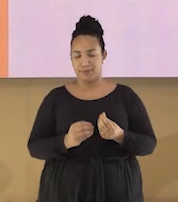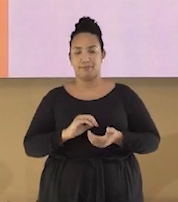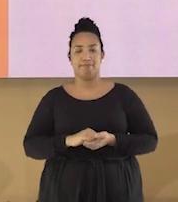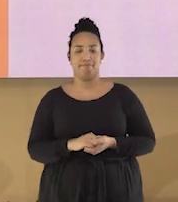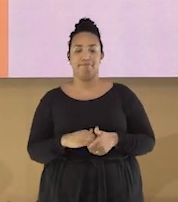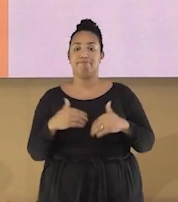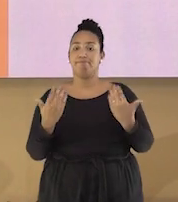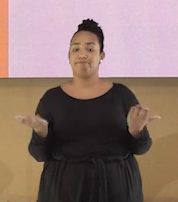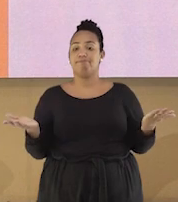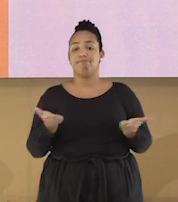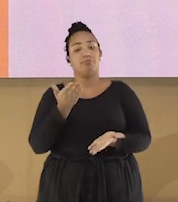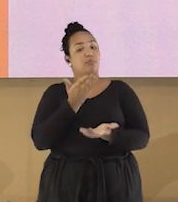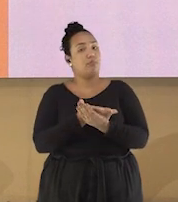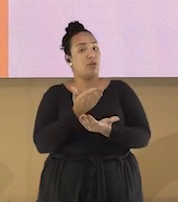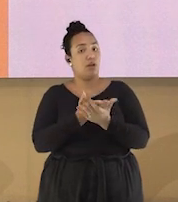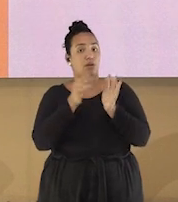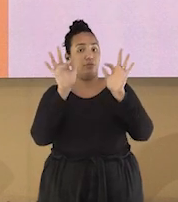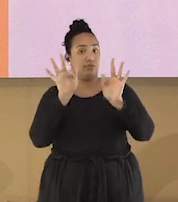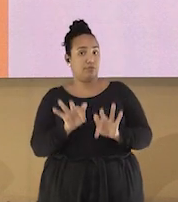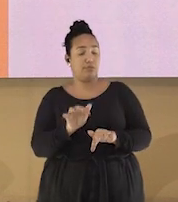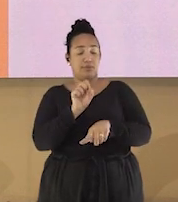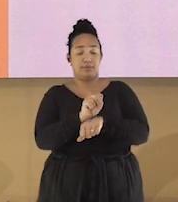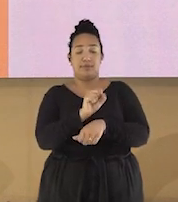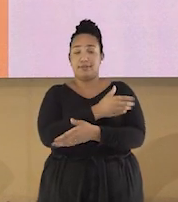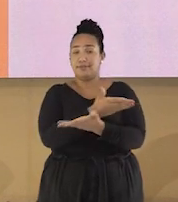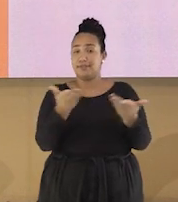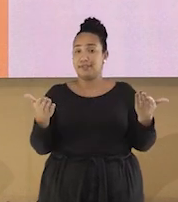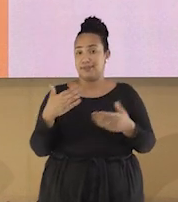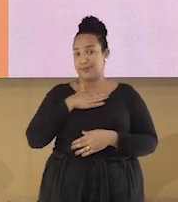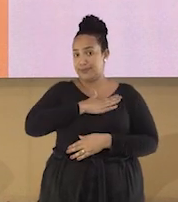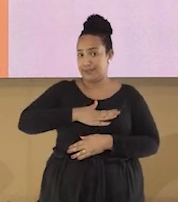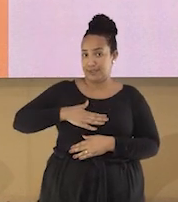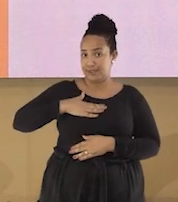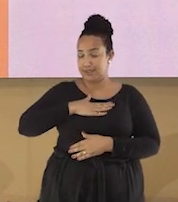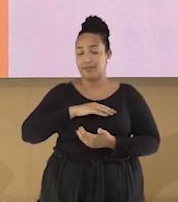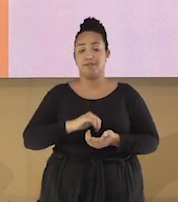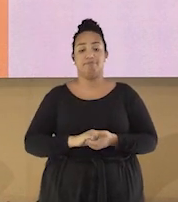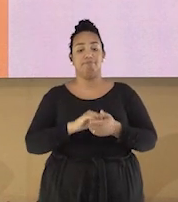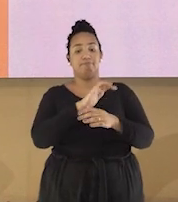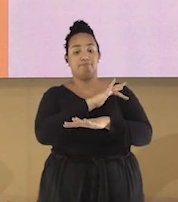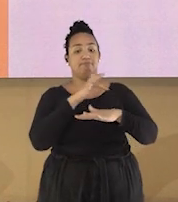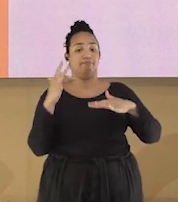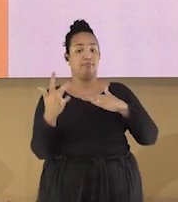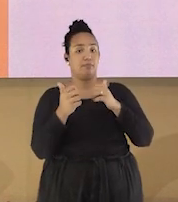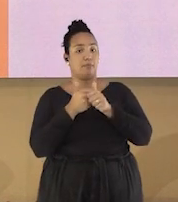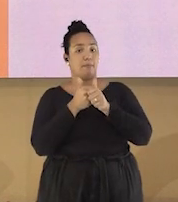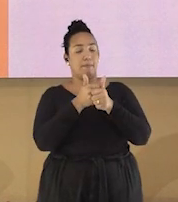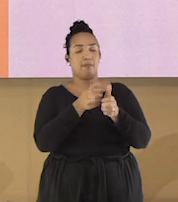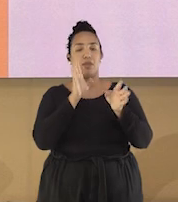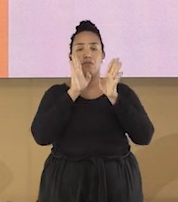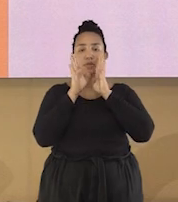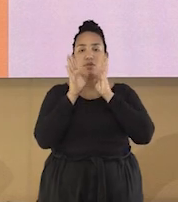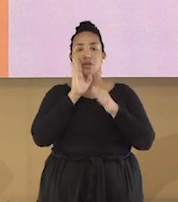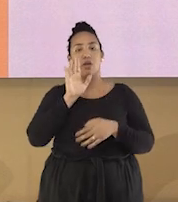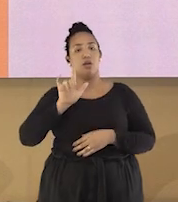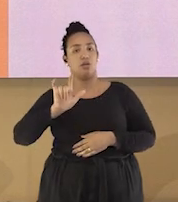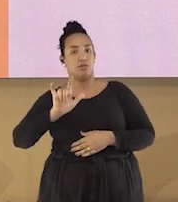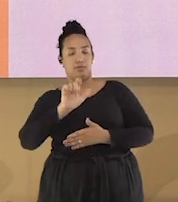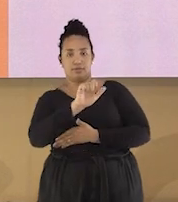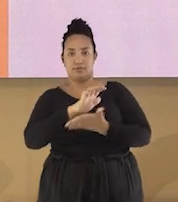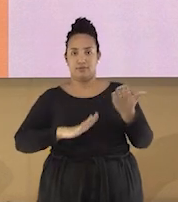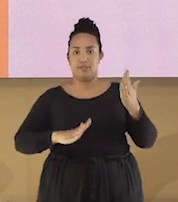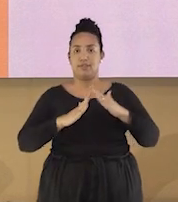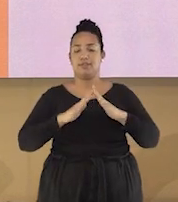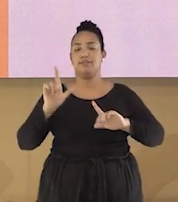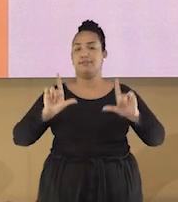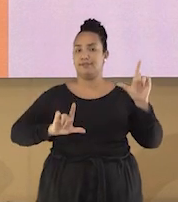Por hoje é só, pessoal. Eu espero que vocês tenham gostado da aula. Siga as nossas redes sociais, o Facebook e o Instagram, que é o